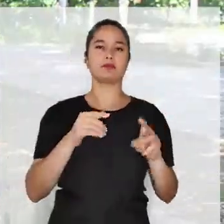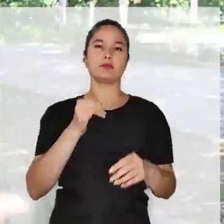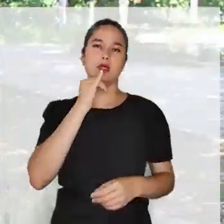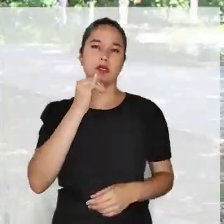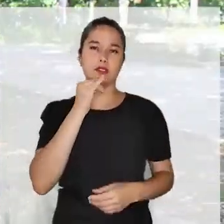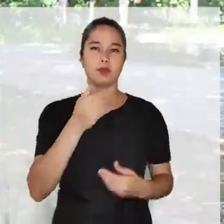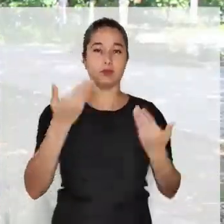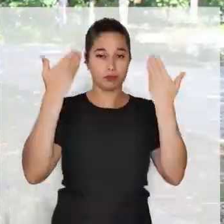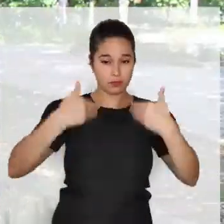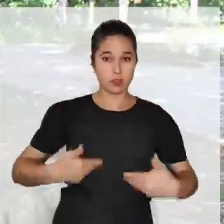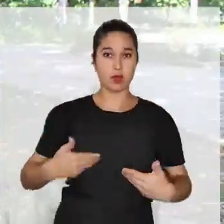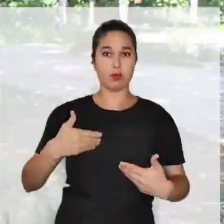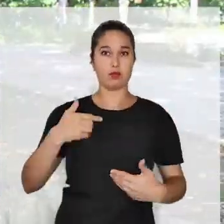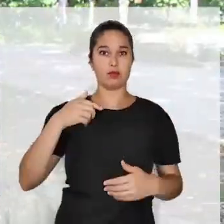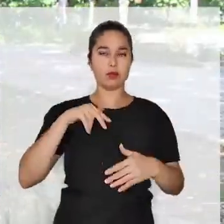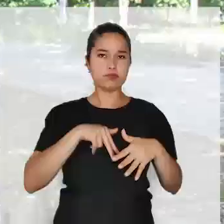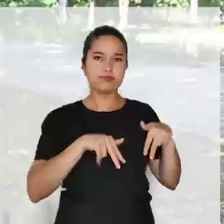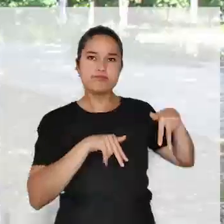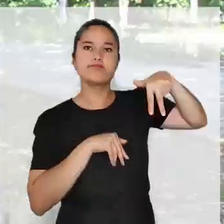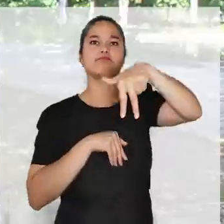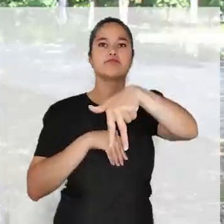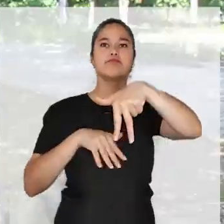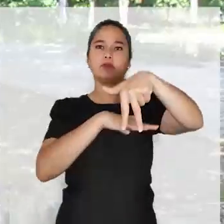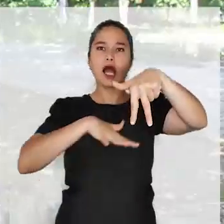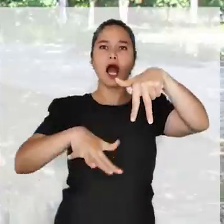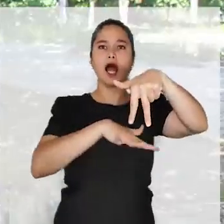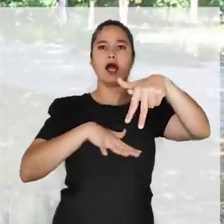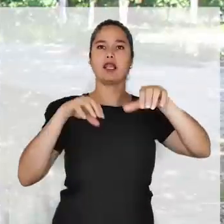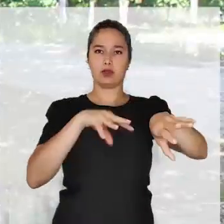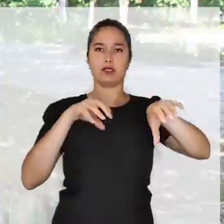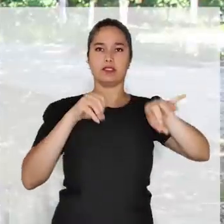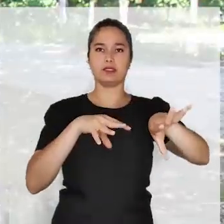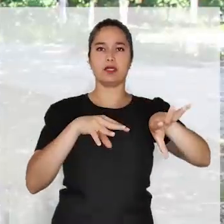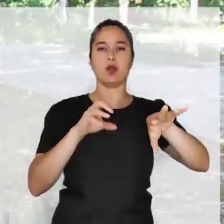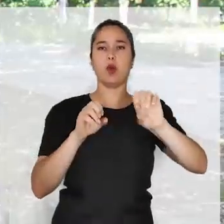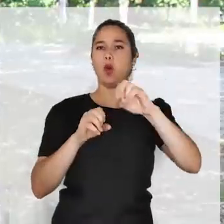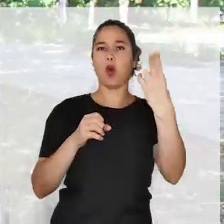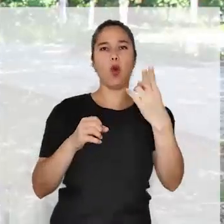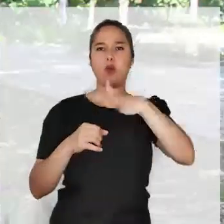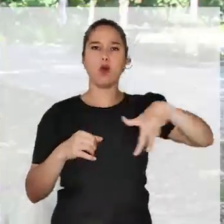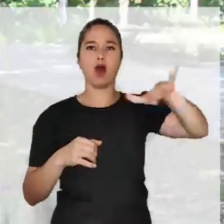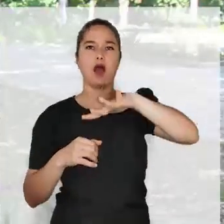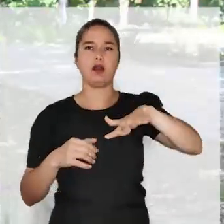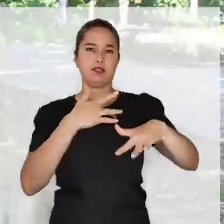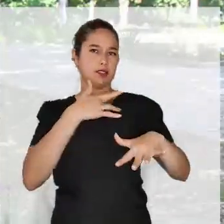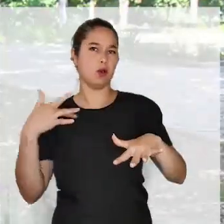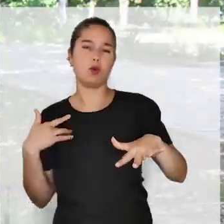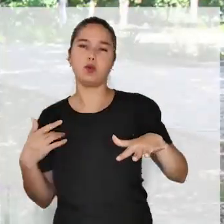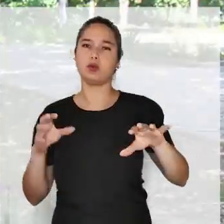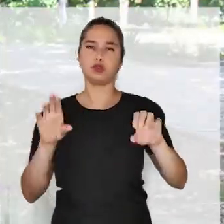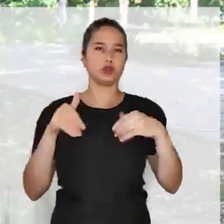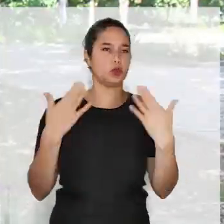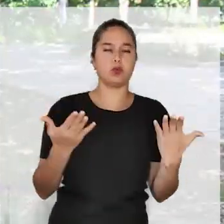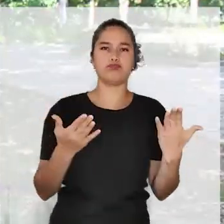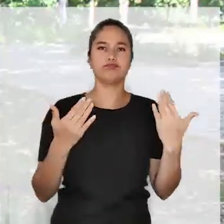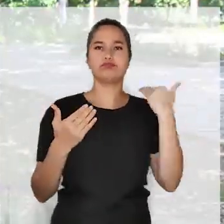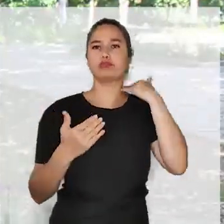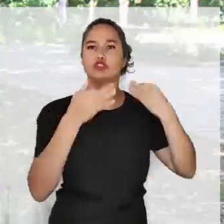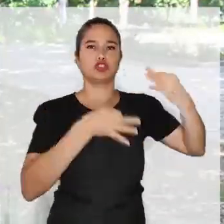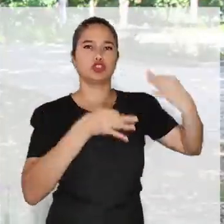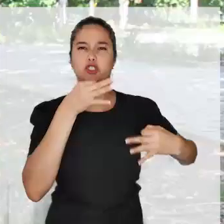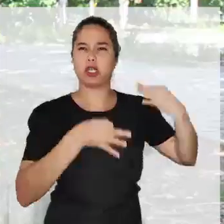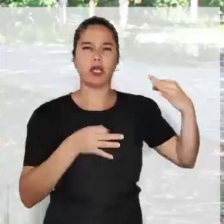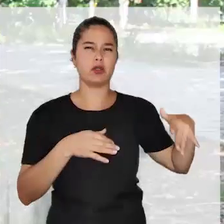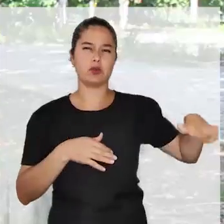educação, como é o meu caso, como nós temos mulheres indígenas à frente da saúde e do direito,